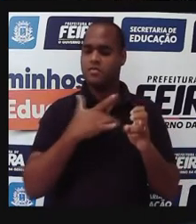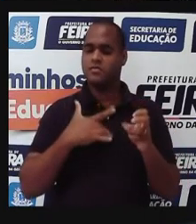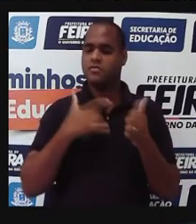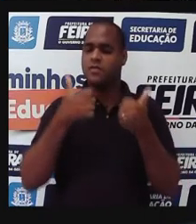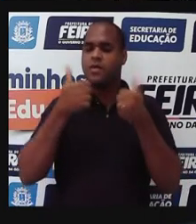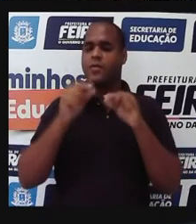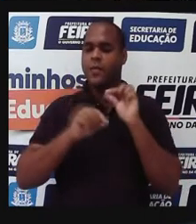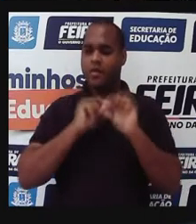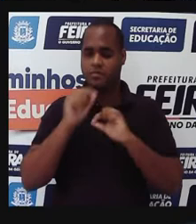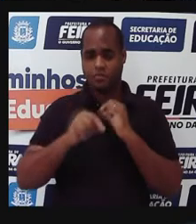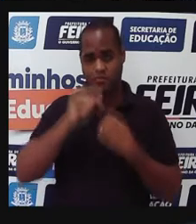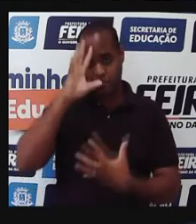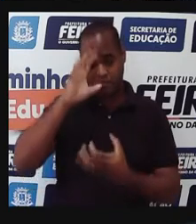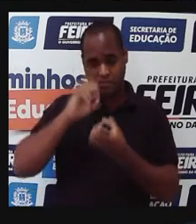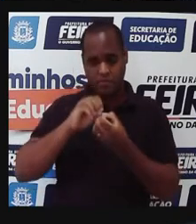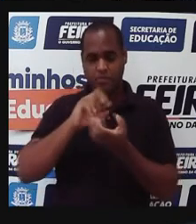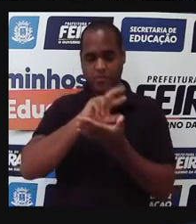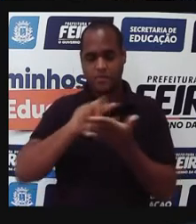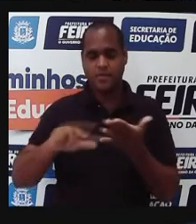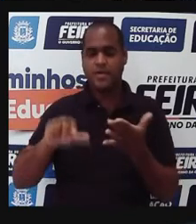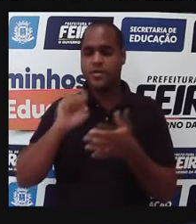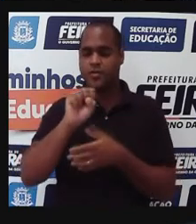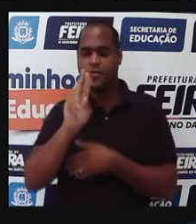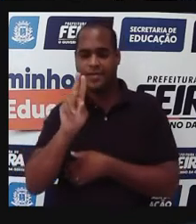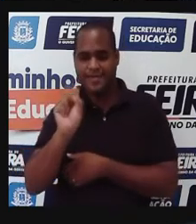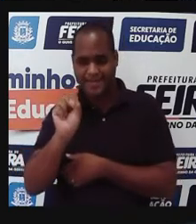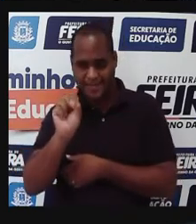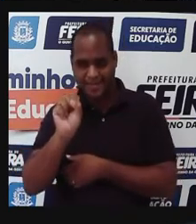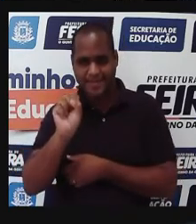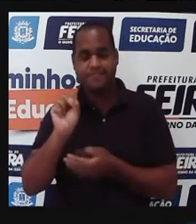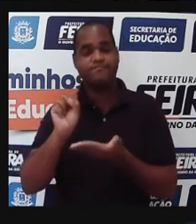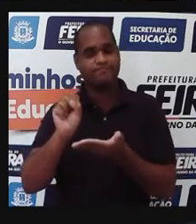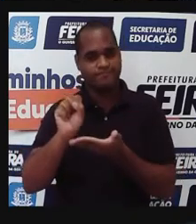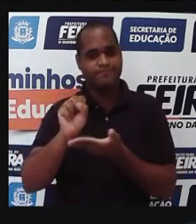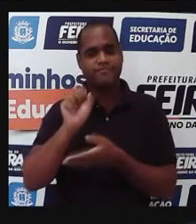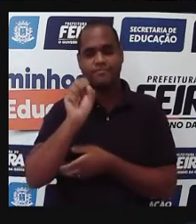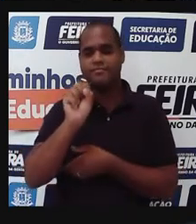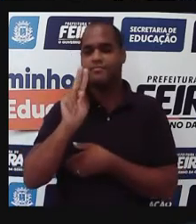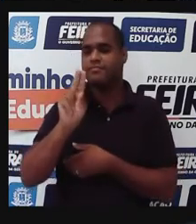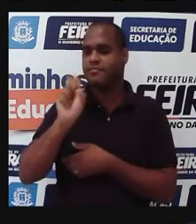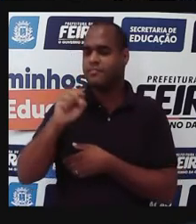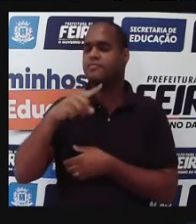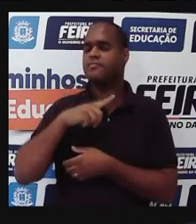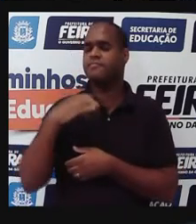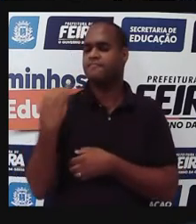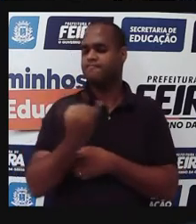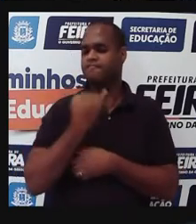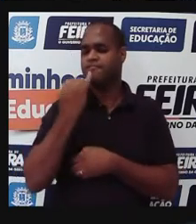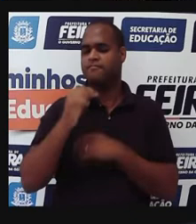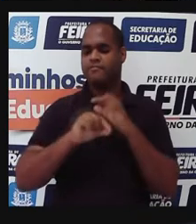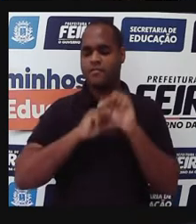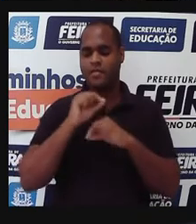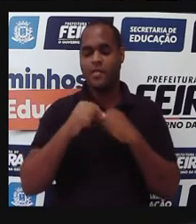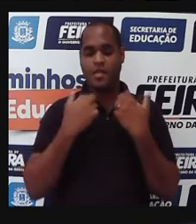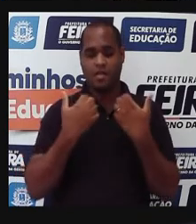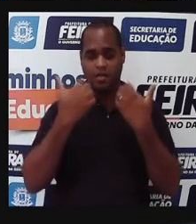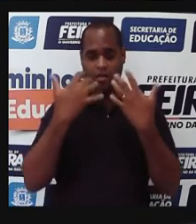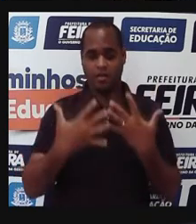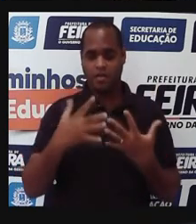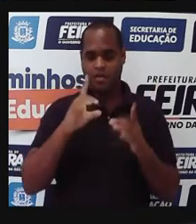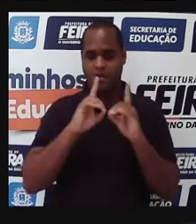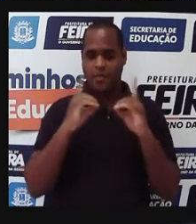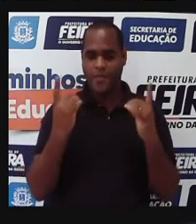Então, nós temos compreender o Sistema Único de Saúde, o SUS, como resultado da